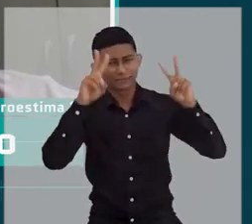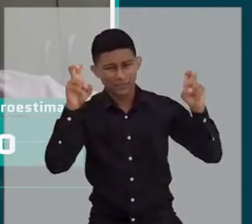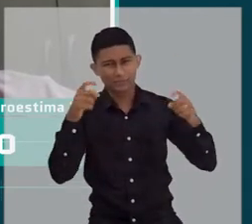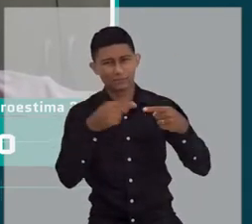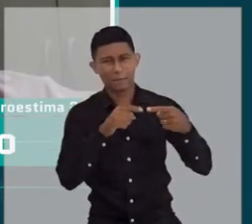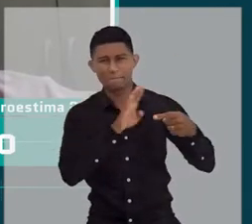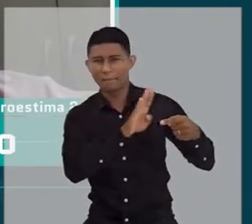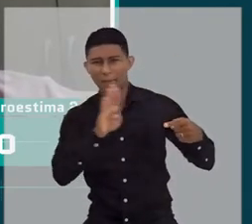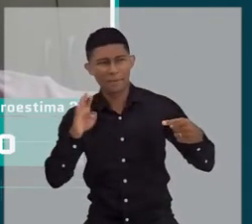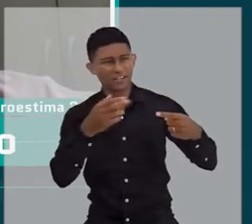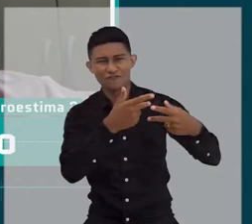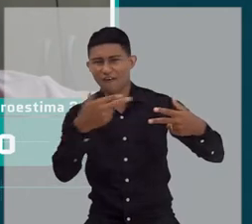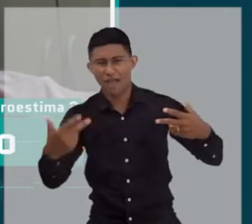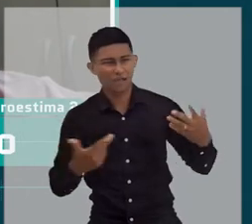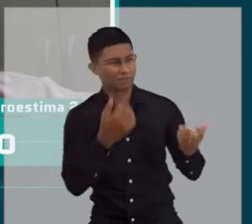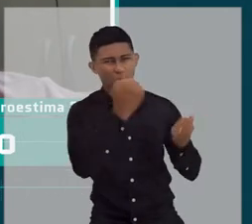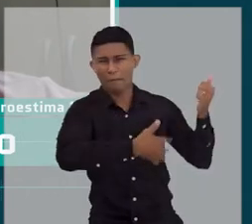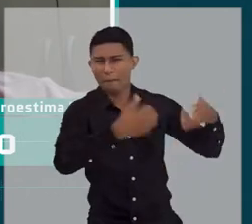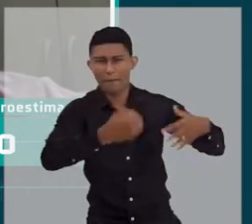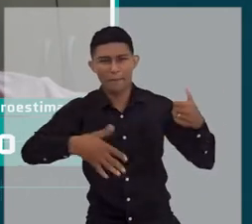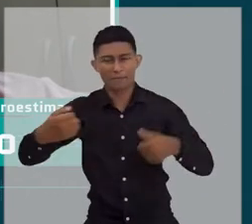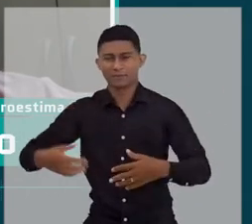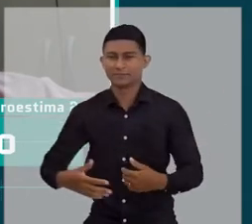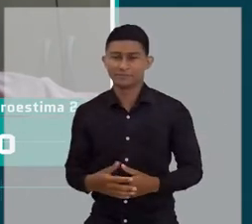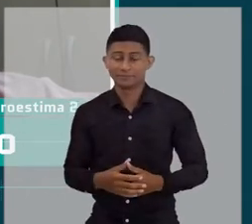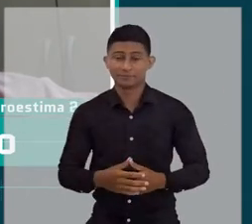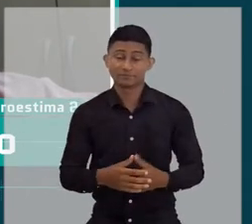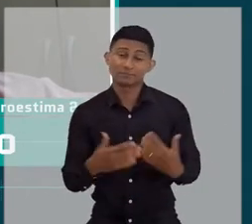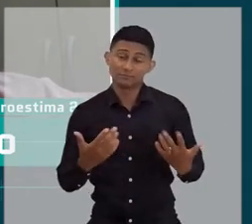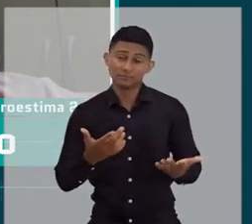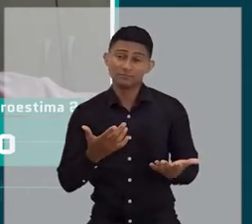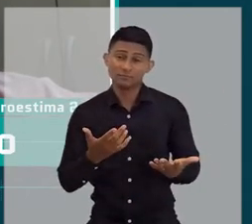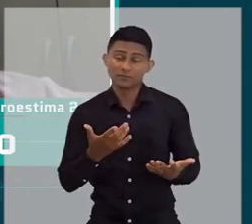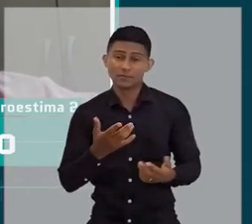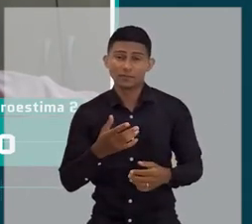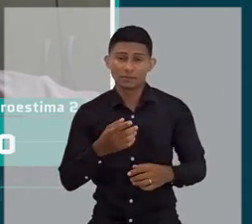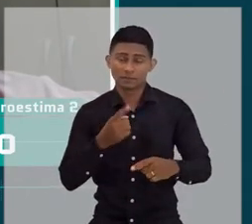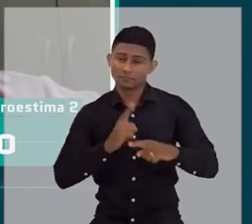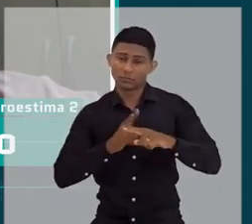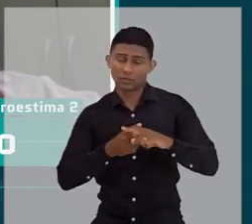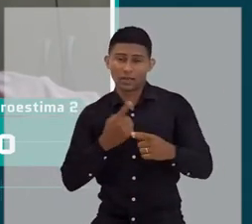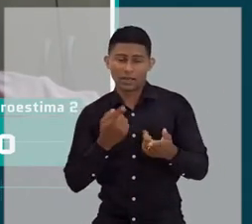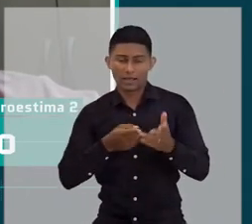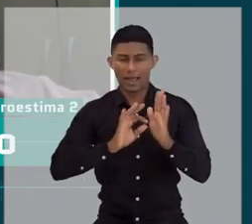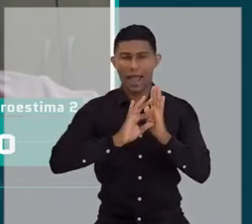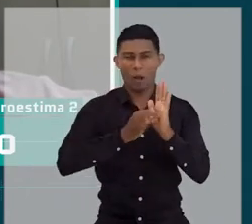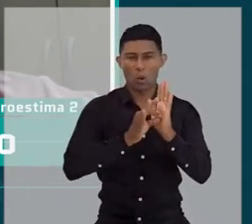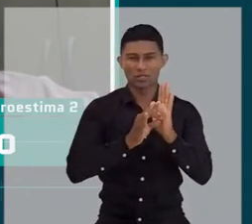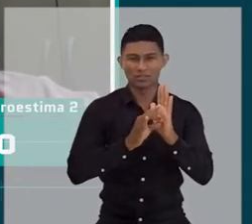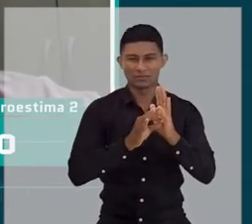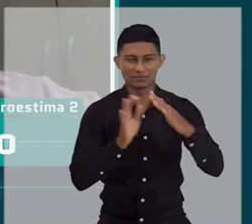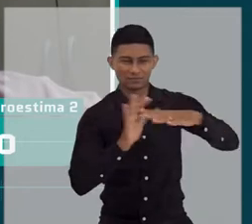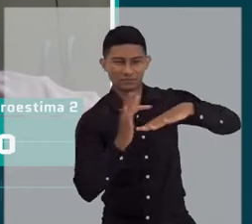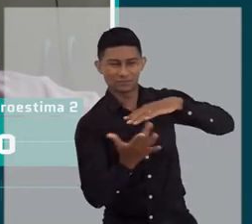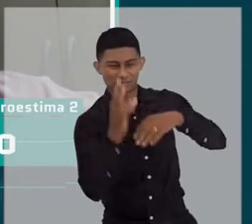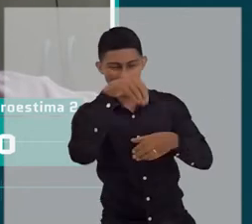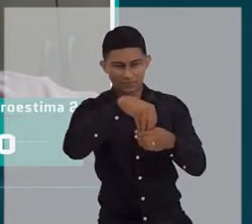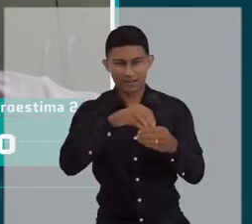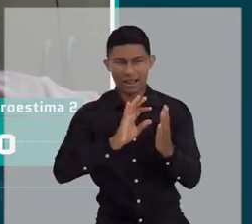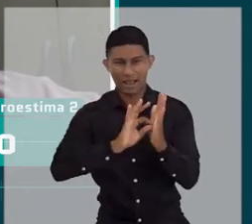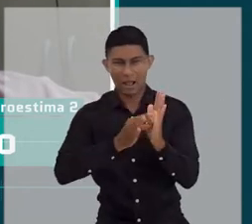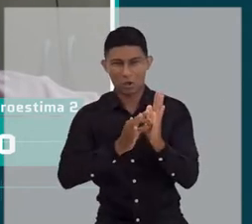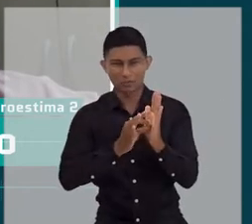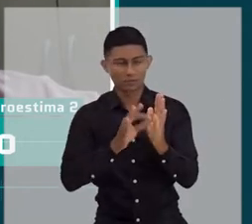não, mas essa escolha e consequência dessa escolha é única, porque uma mudança a gente não tem como fazer, que é o